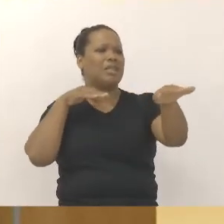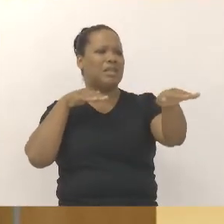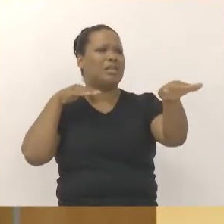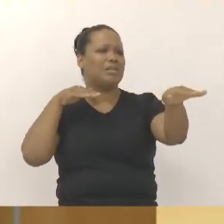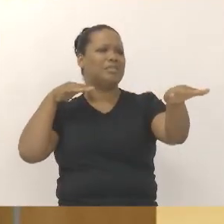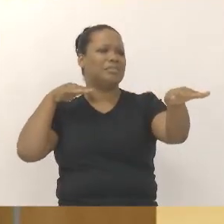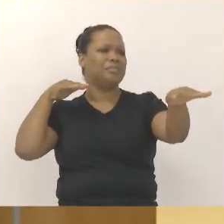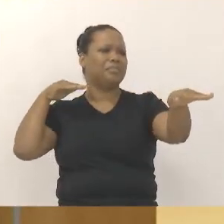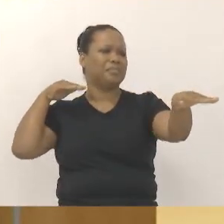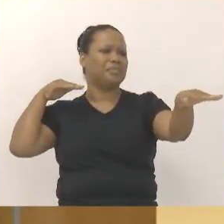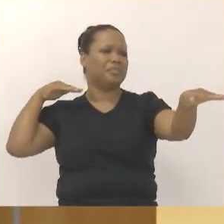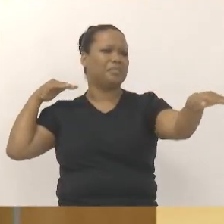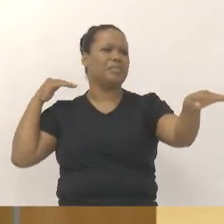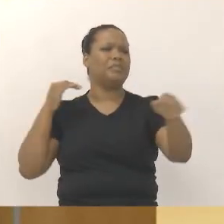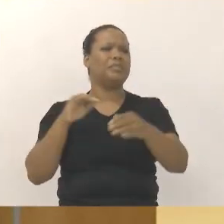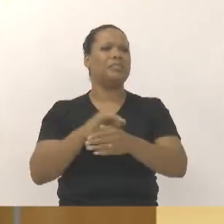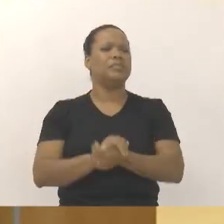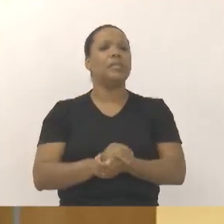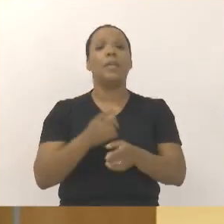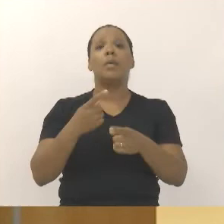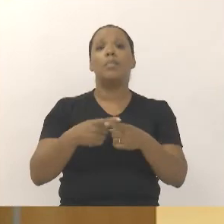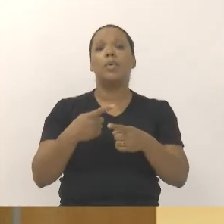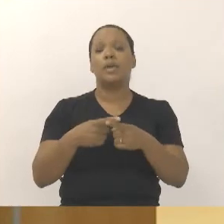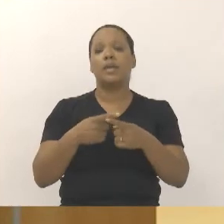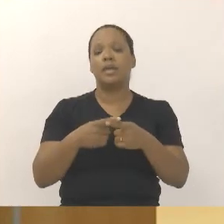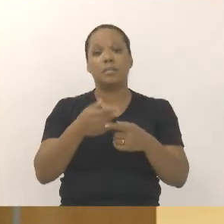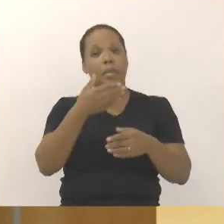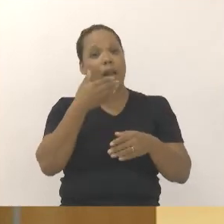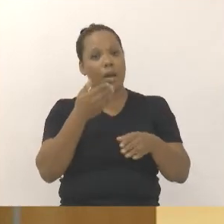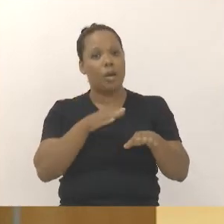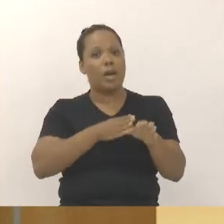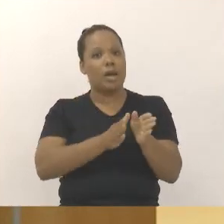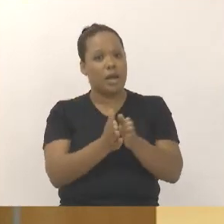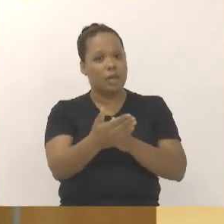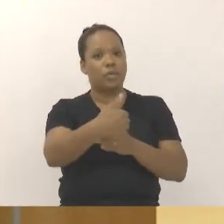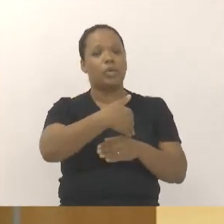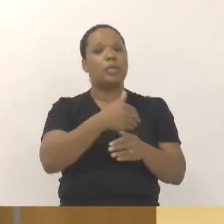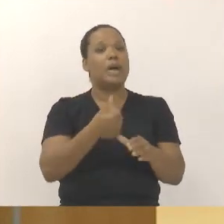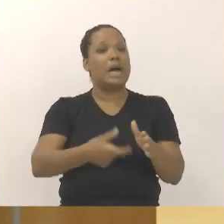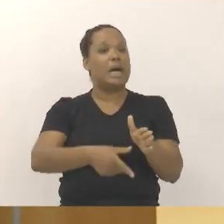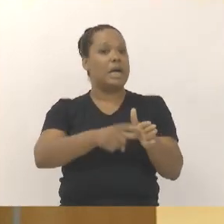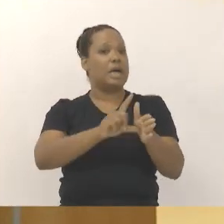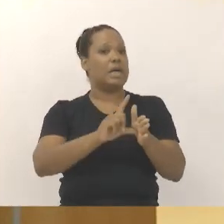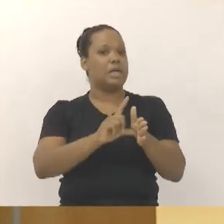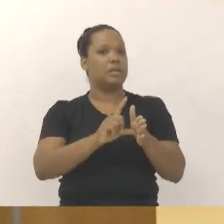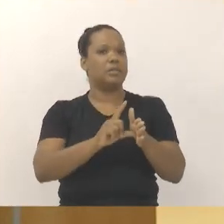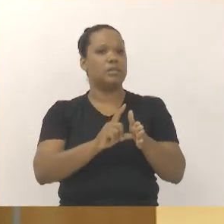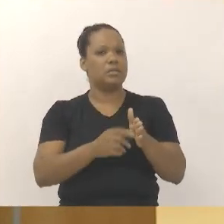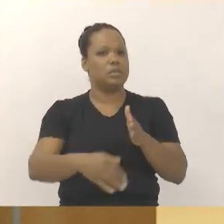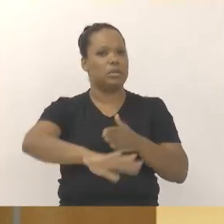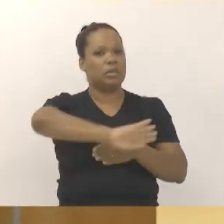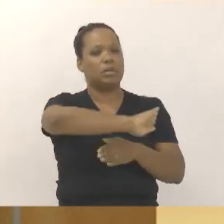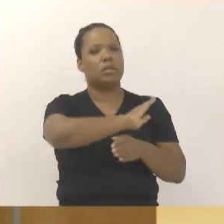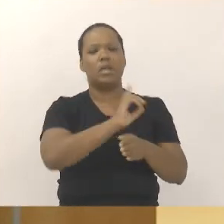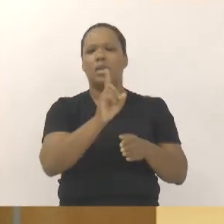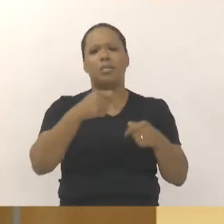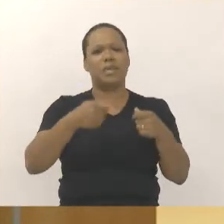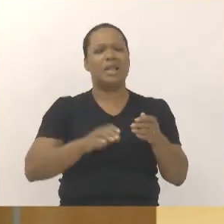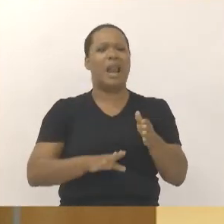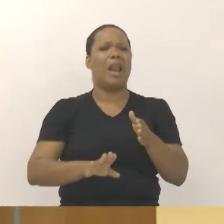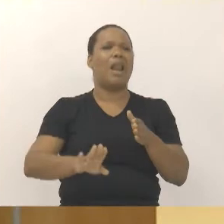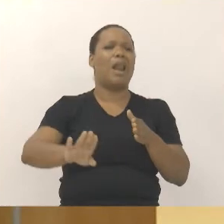de pico, naquele pedaço lá, por que isso não implanta um retorno antes para essas pessoas poderem retornar e, com isso, não precisar